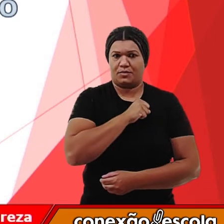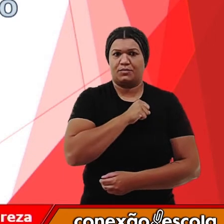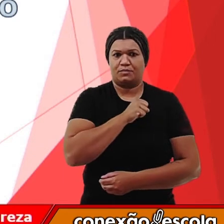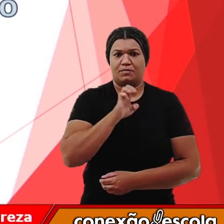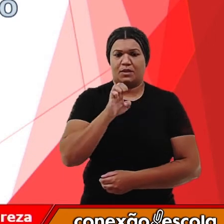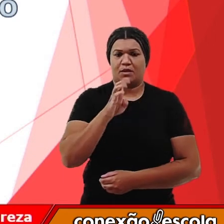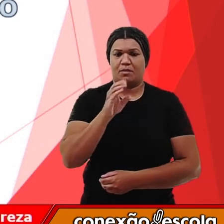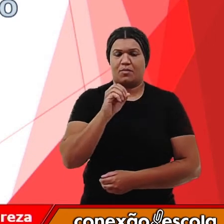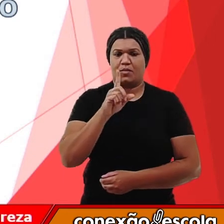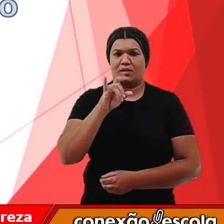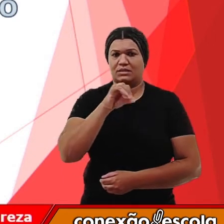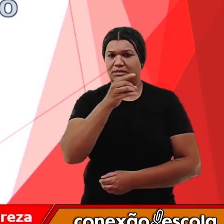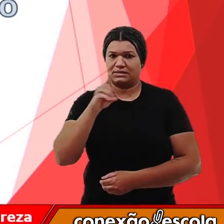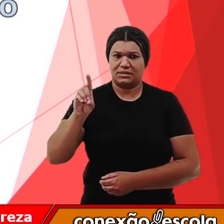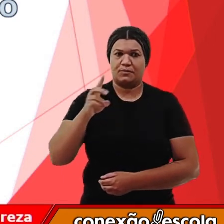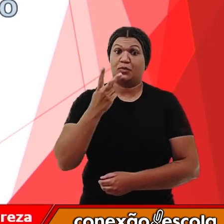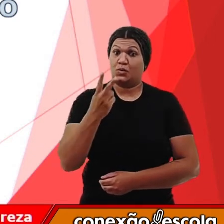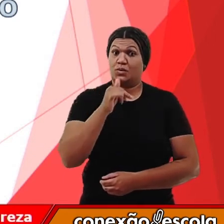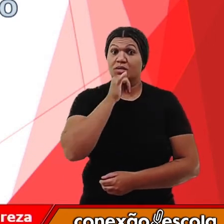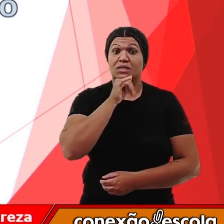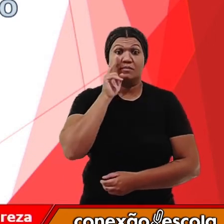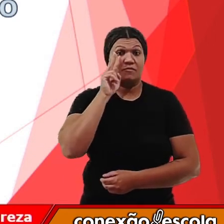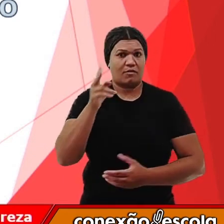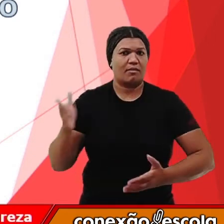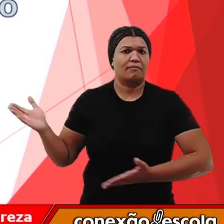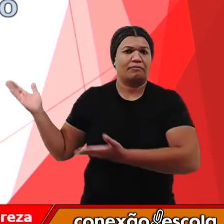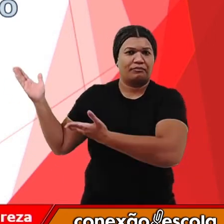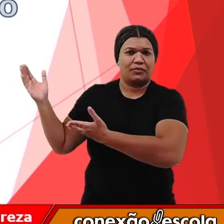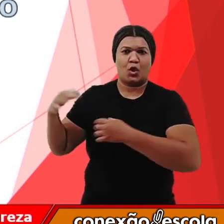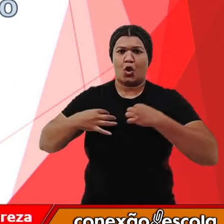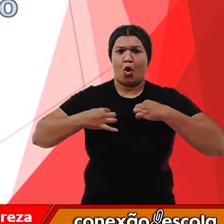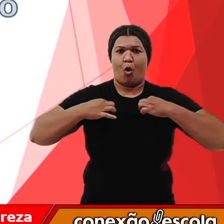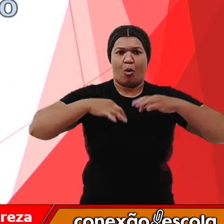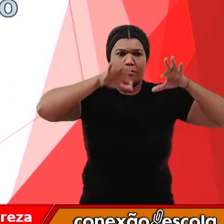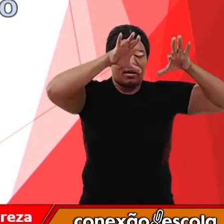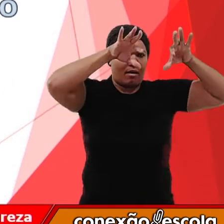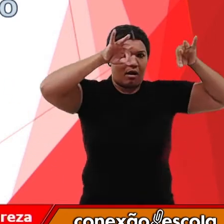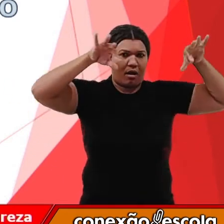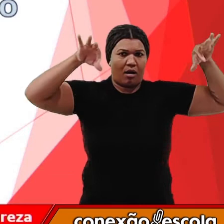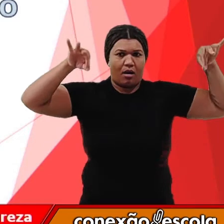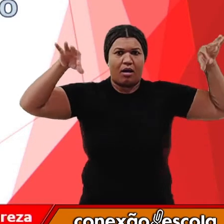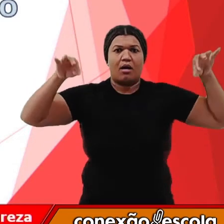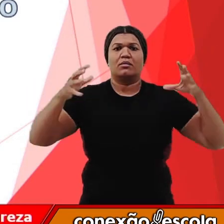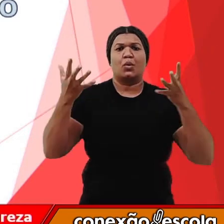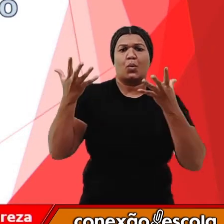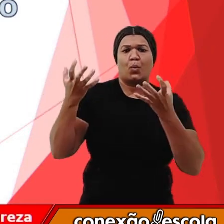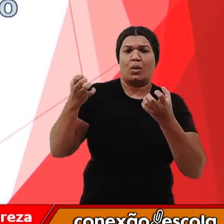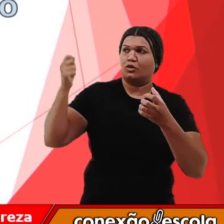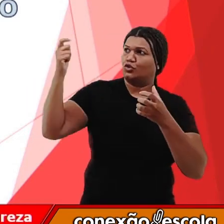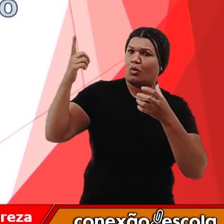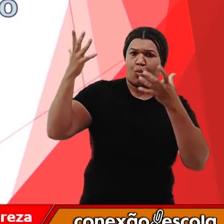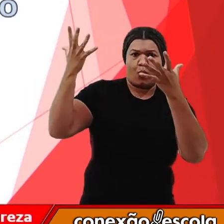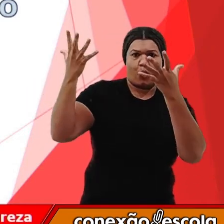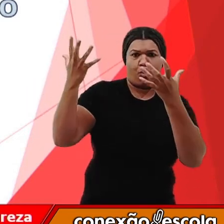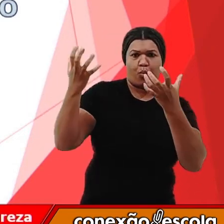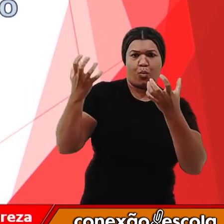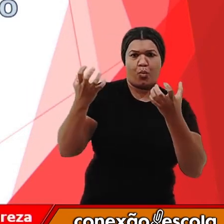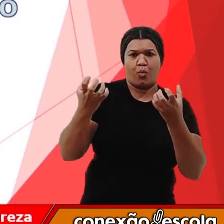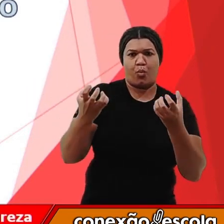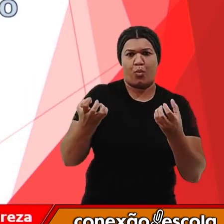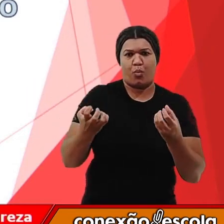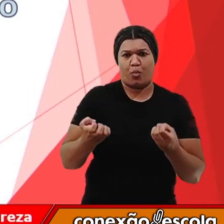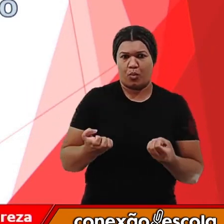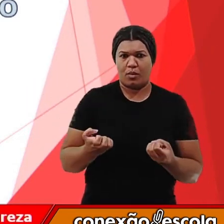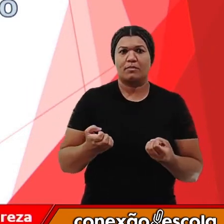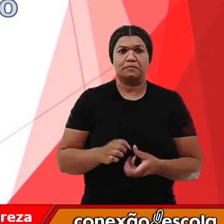exemplos. Um de evaporação, das roupas no varal, molhadas, que vão se secando ao longo do dia, com a força do sol, o calor